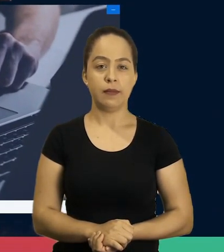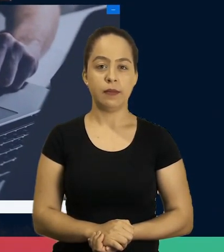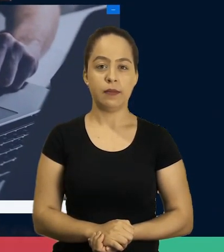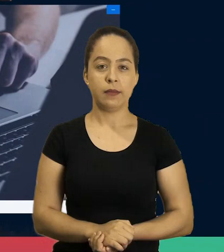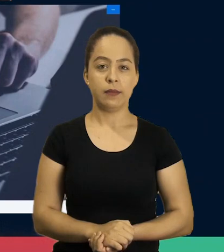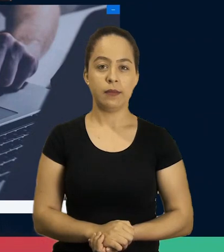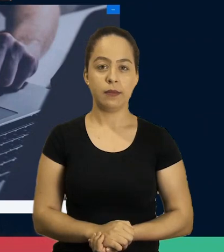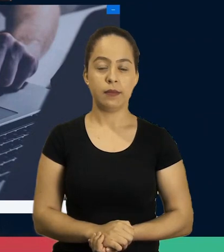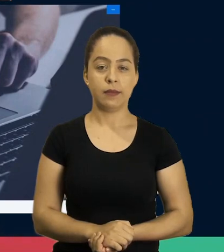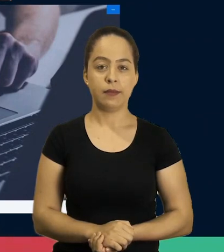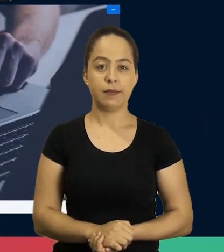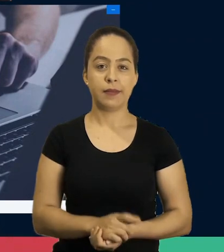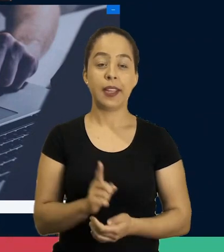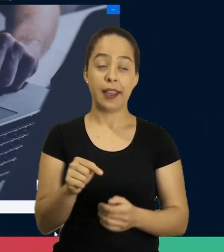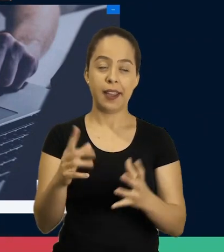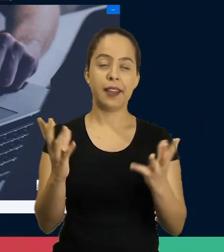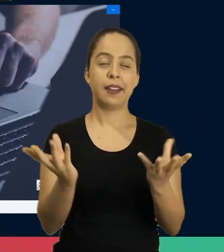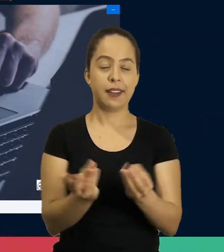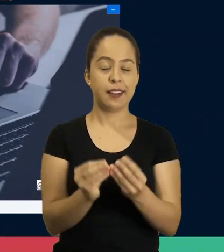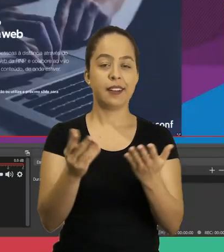Vou botar aqui pequeno.